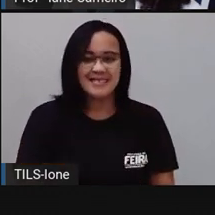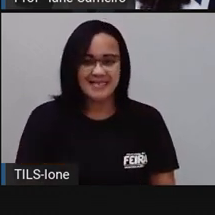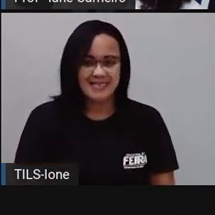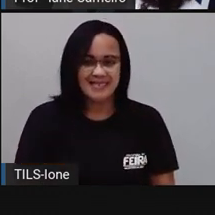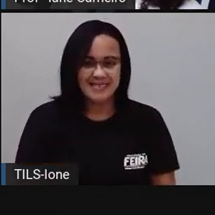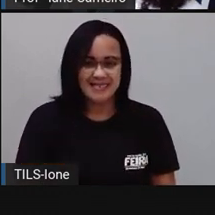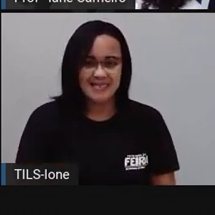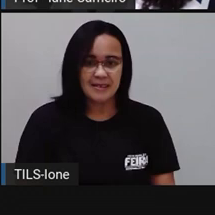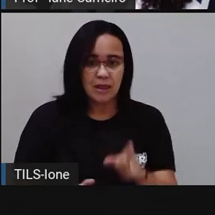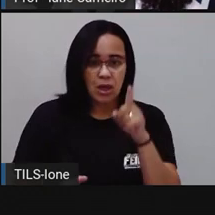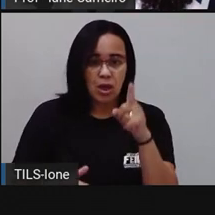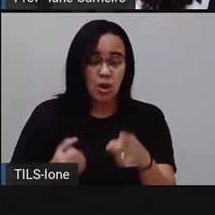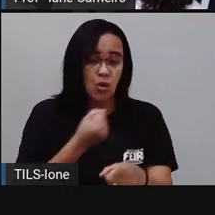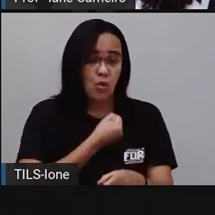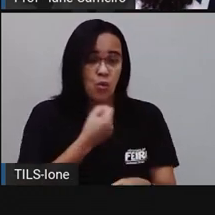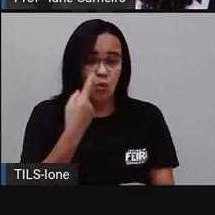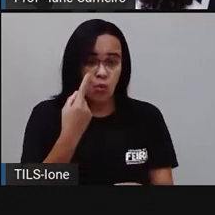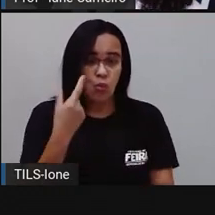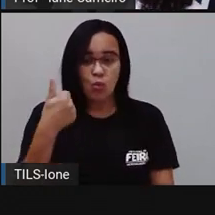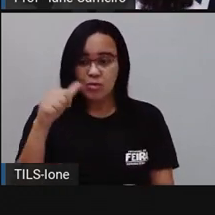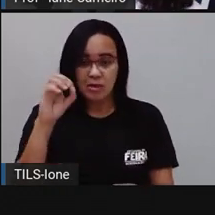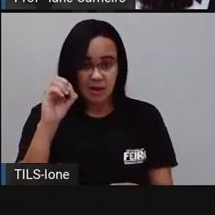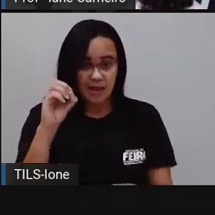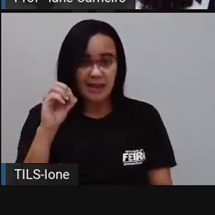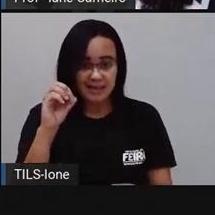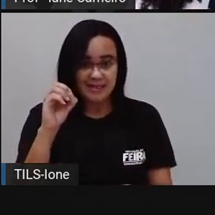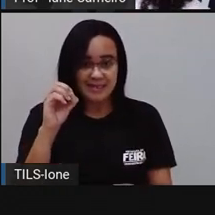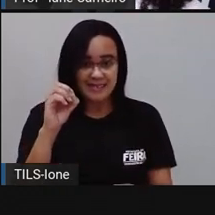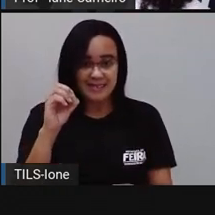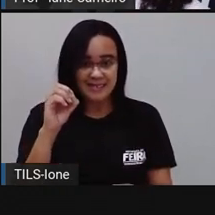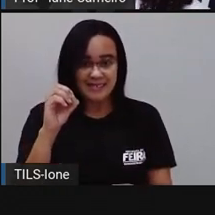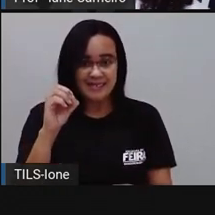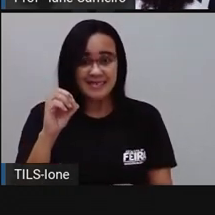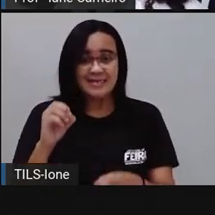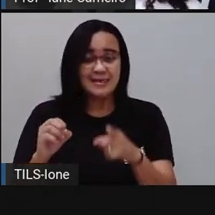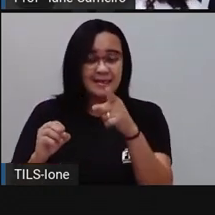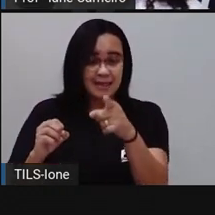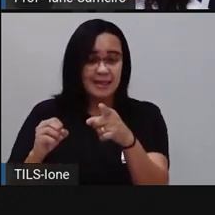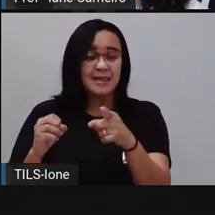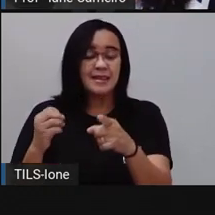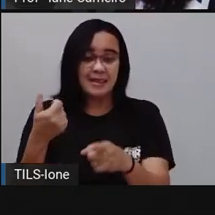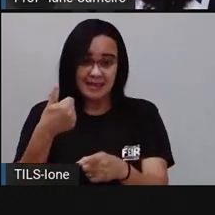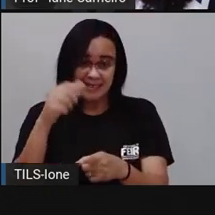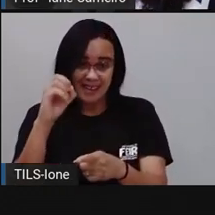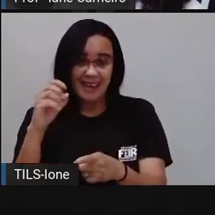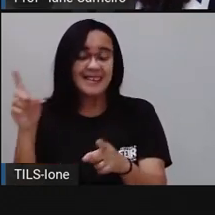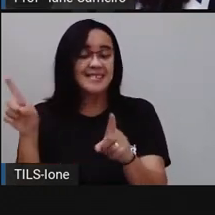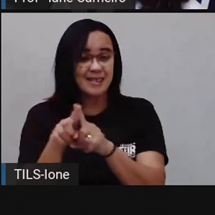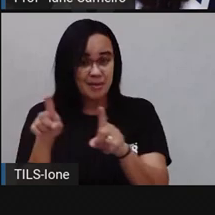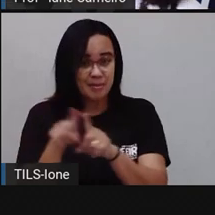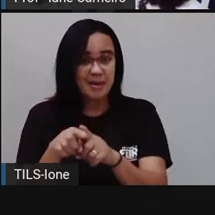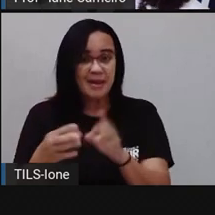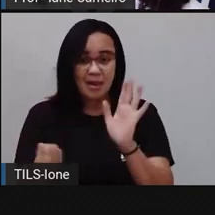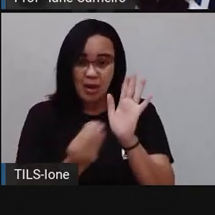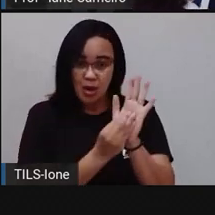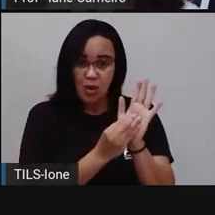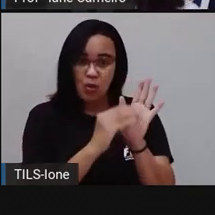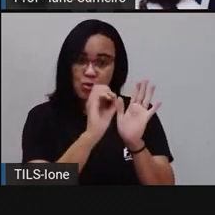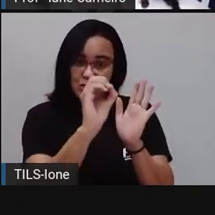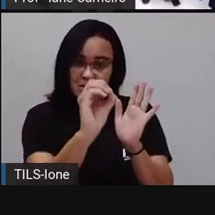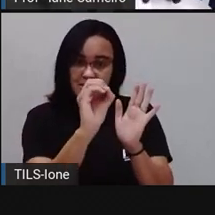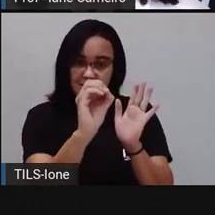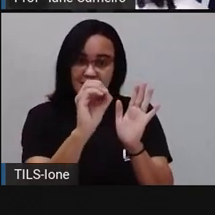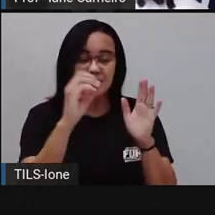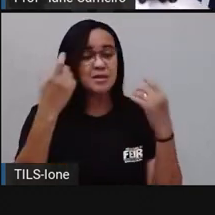quanto? Dez. Coloco o outro dez aqui. Tem zero, eu tenho que colocar o zero. Tem que colocar a Proiane. Tem.